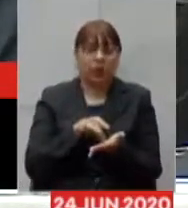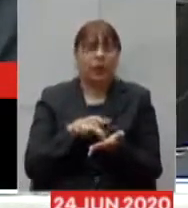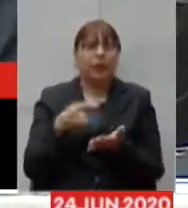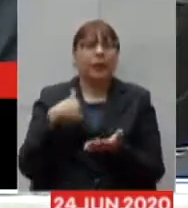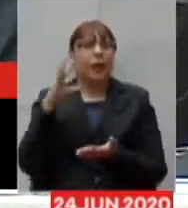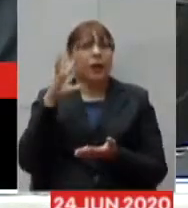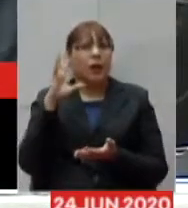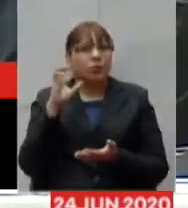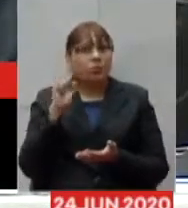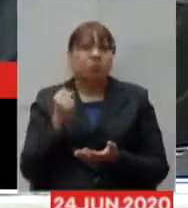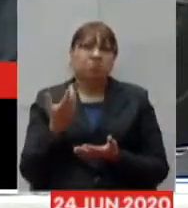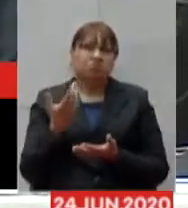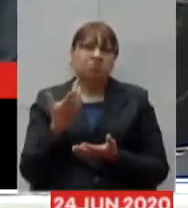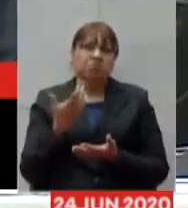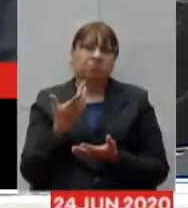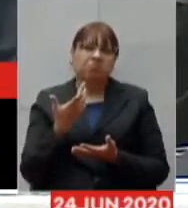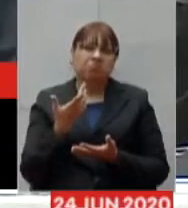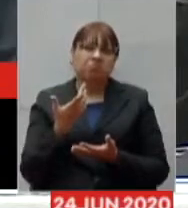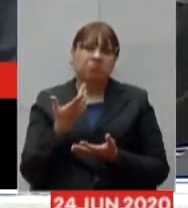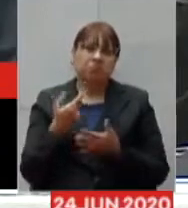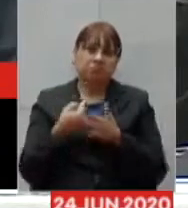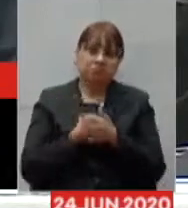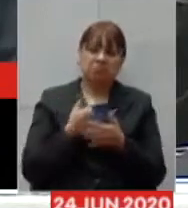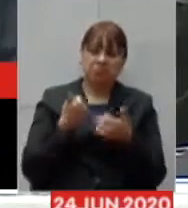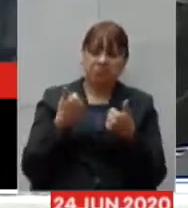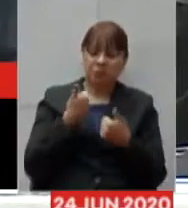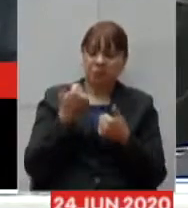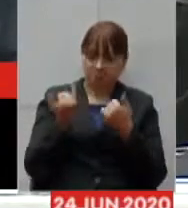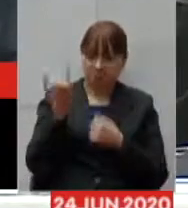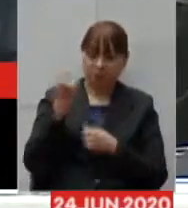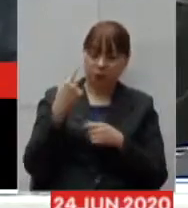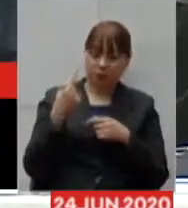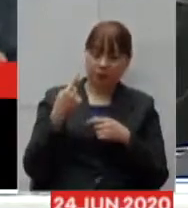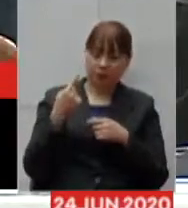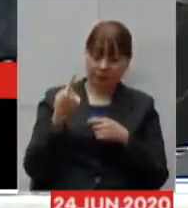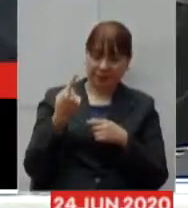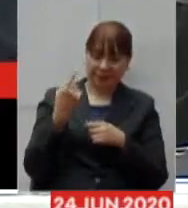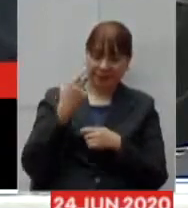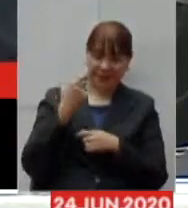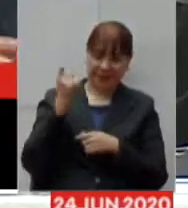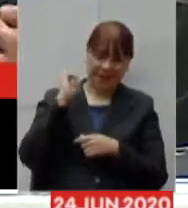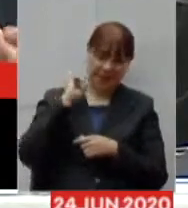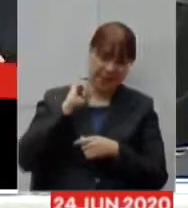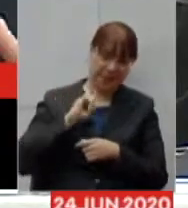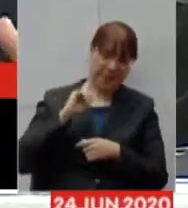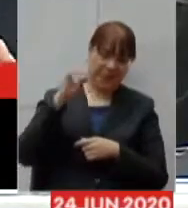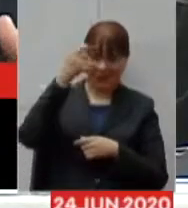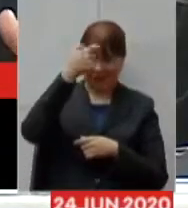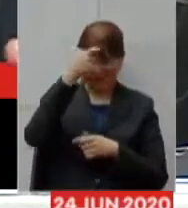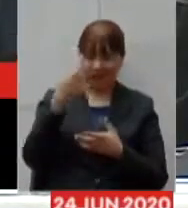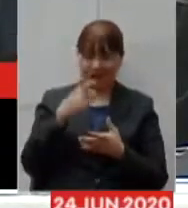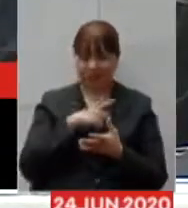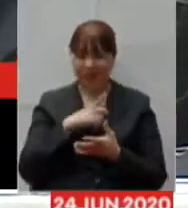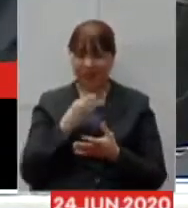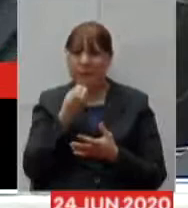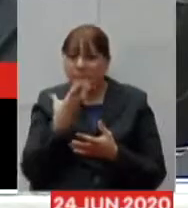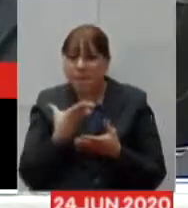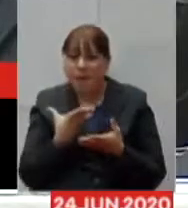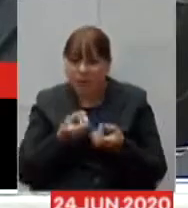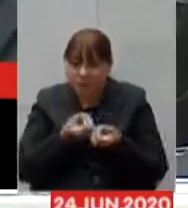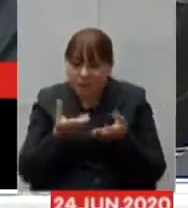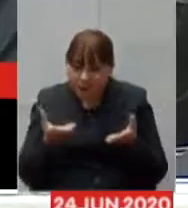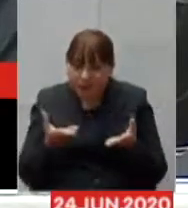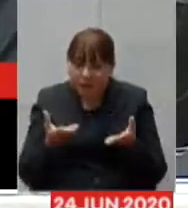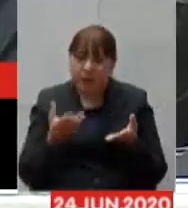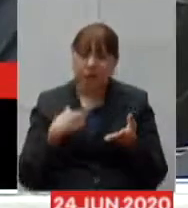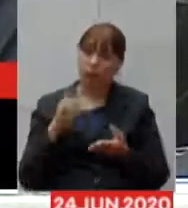muito pertinente essa pergunta assim o Minas Consciente ele foi bom e adesão ao Minas Consciente está trazendo benefício a